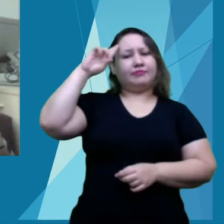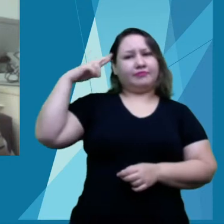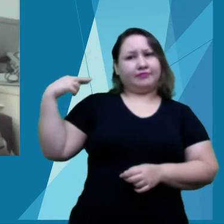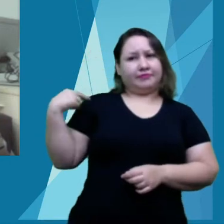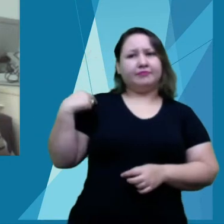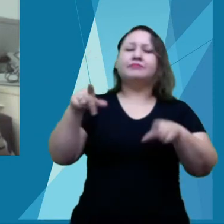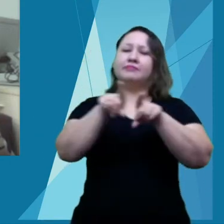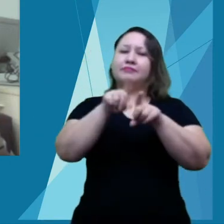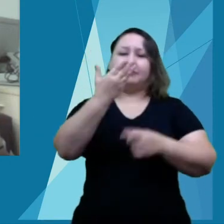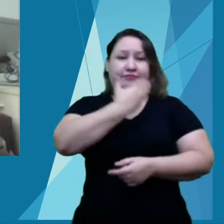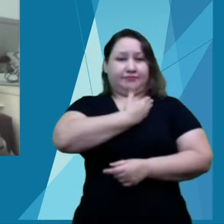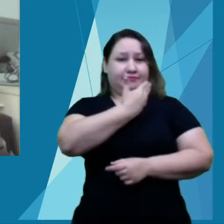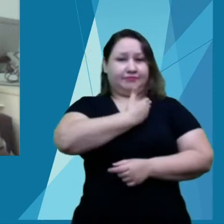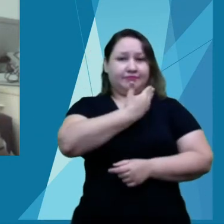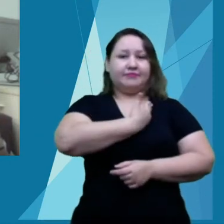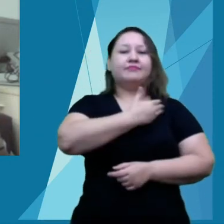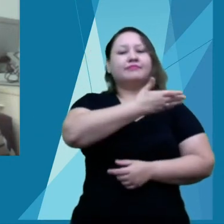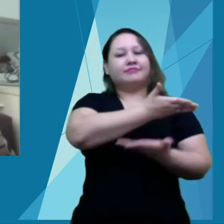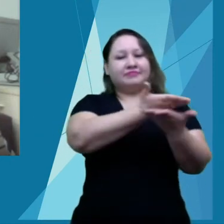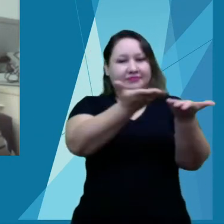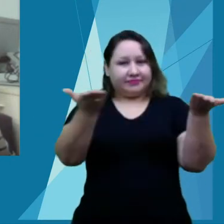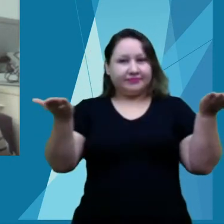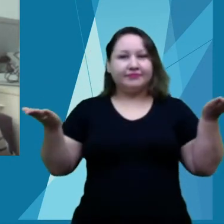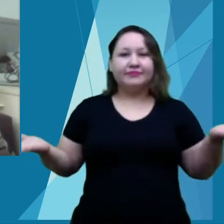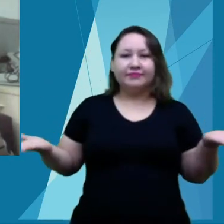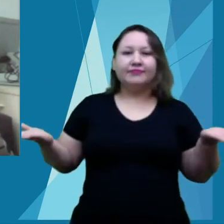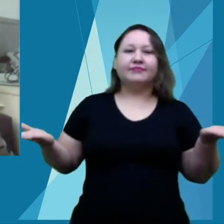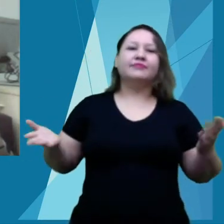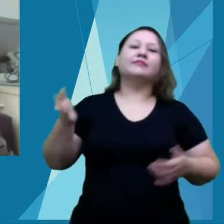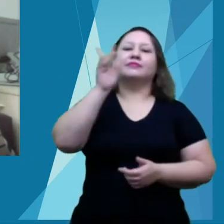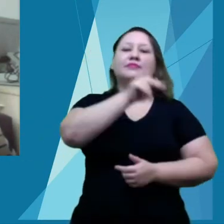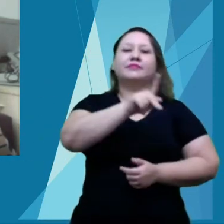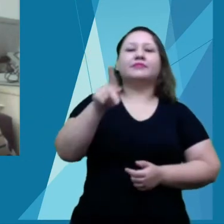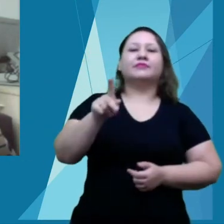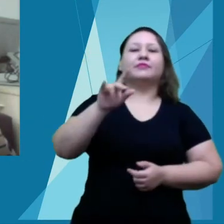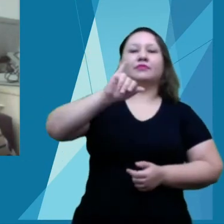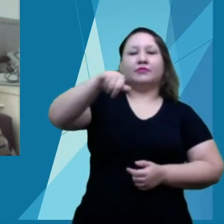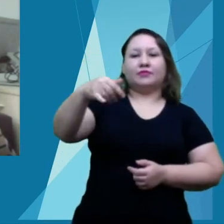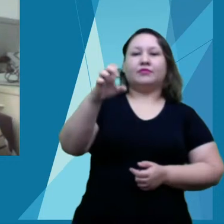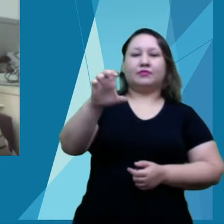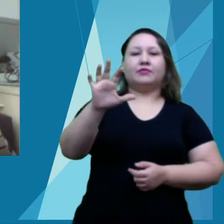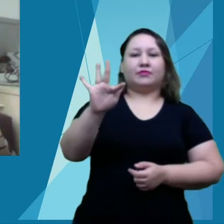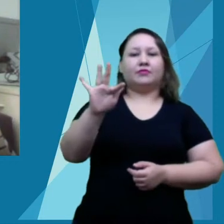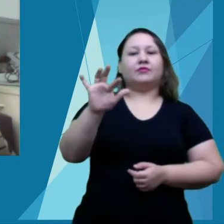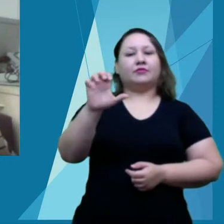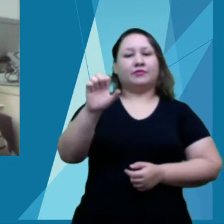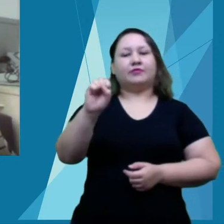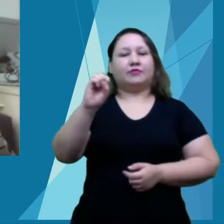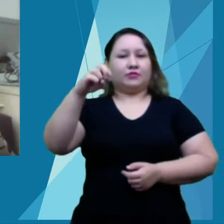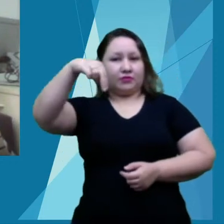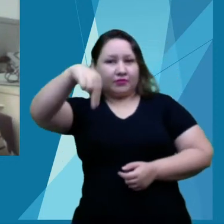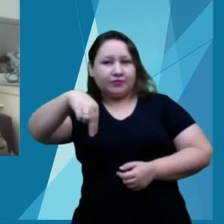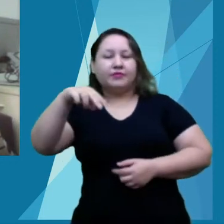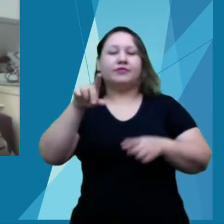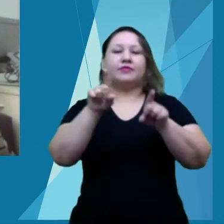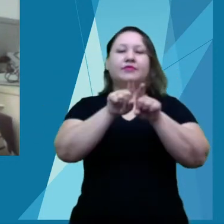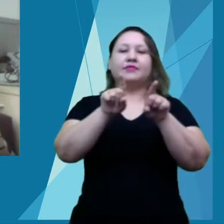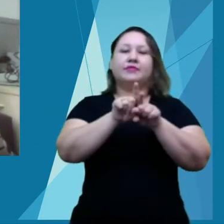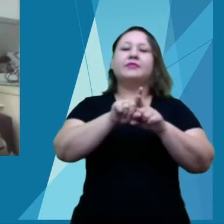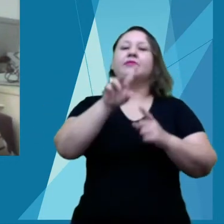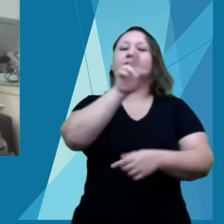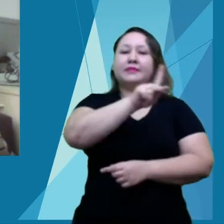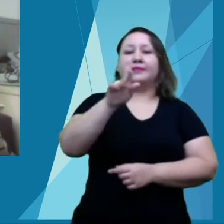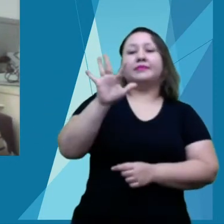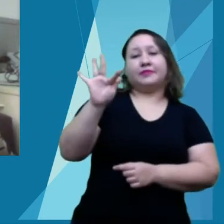que estão à frente deste evento, professor Jefferson, nosso pro-reitor de pesquisa, o professor Fábio